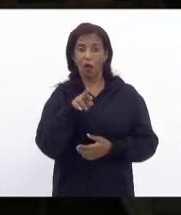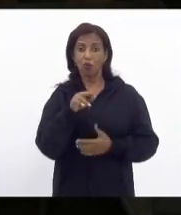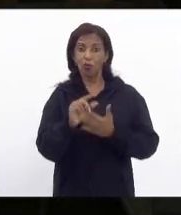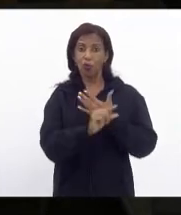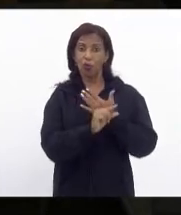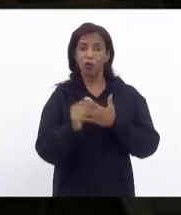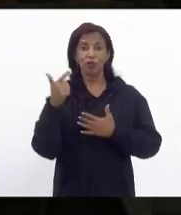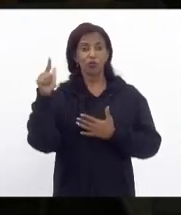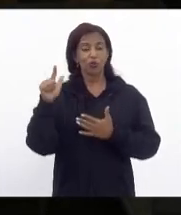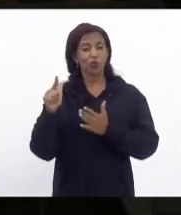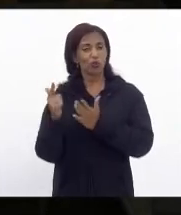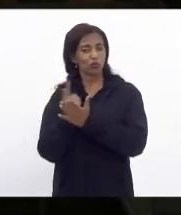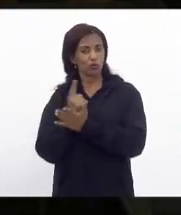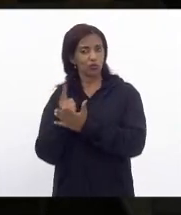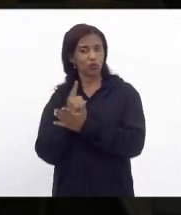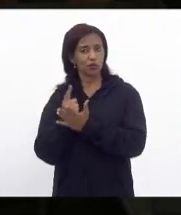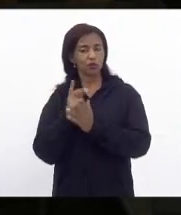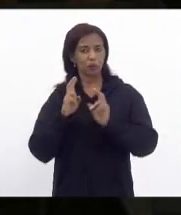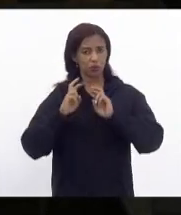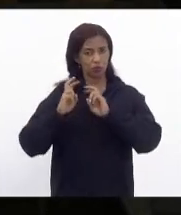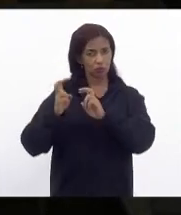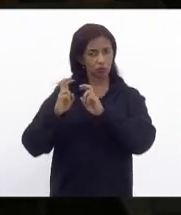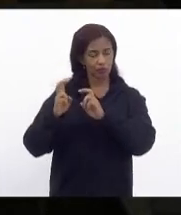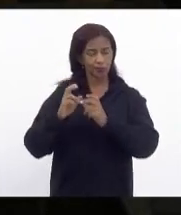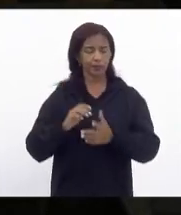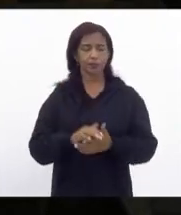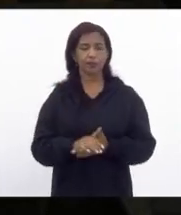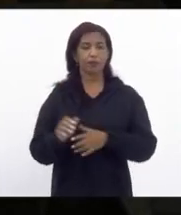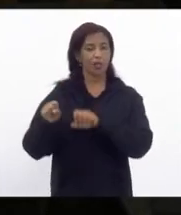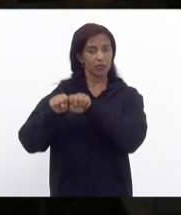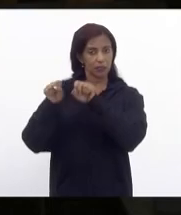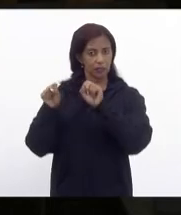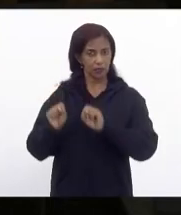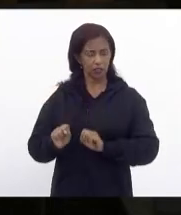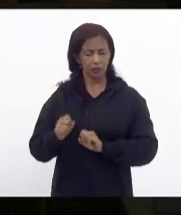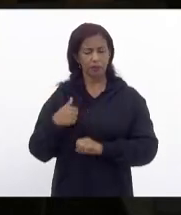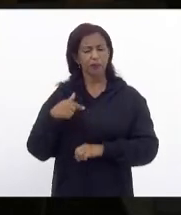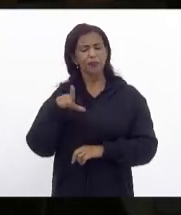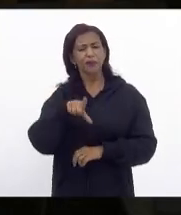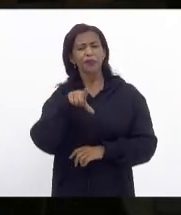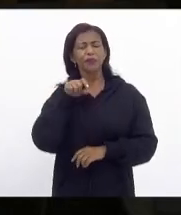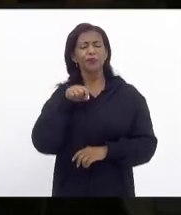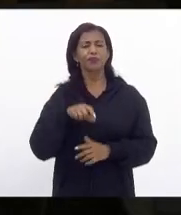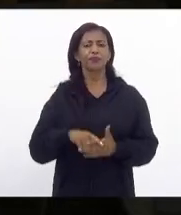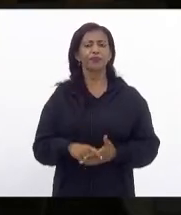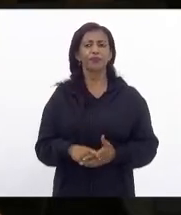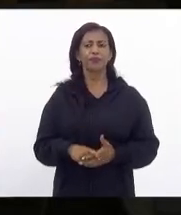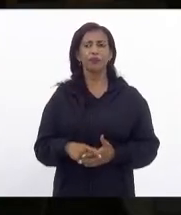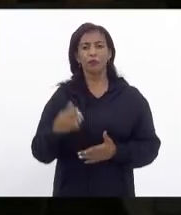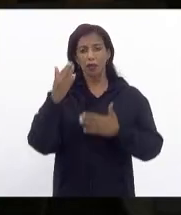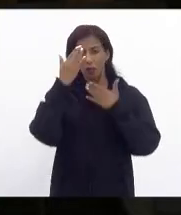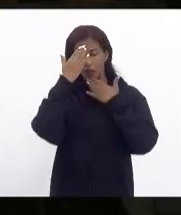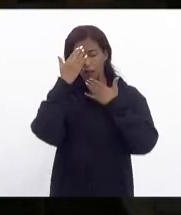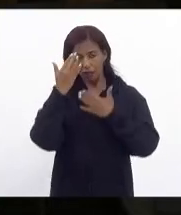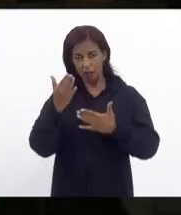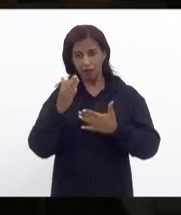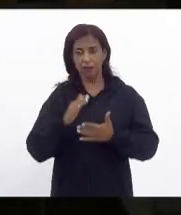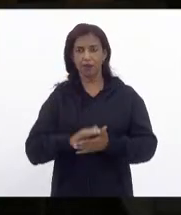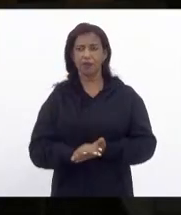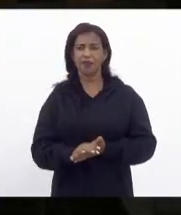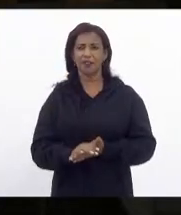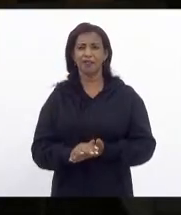obra sobre a questão do sistema ferroviário e eu queria destacar justamente fazendo esse link primeiro agradecer a Rafaela pela